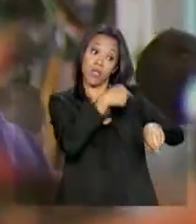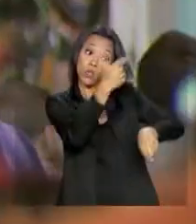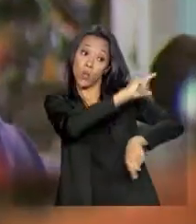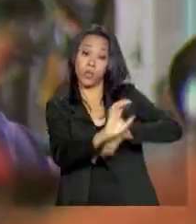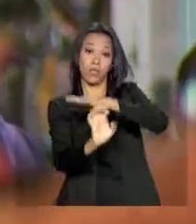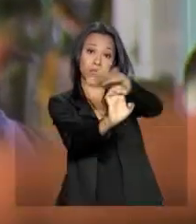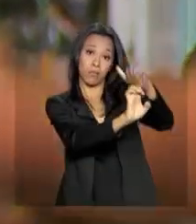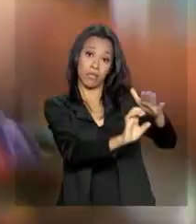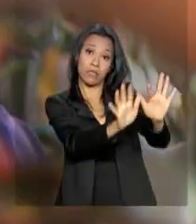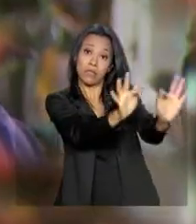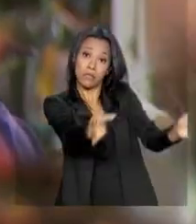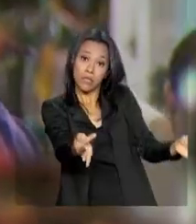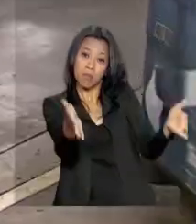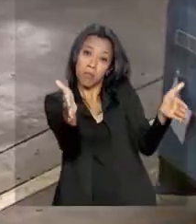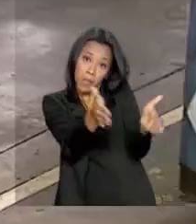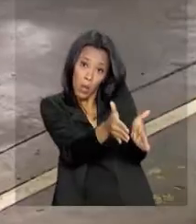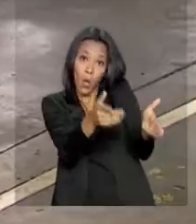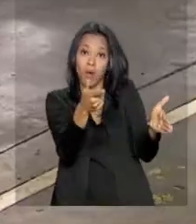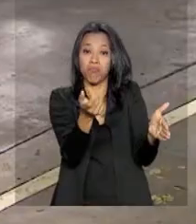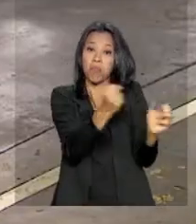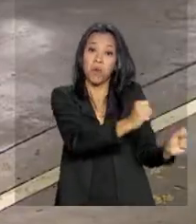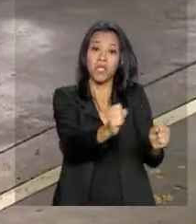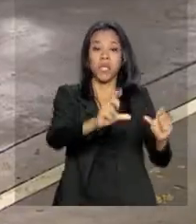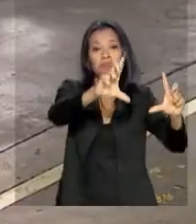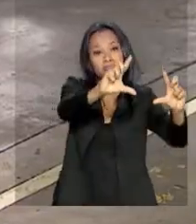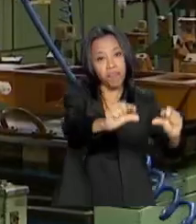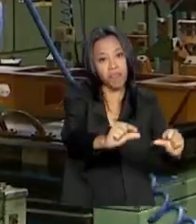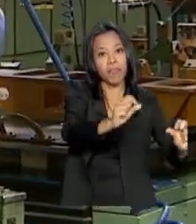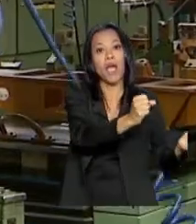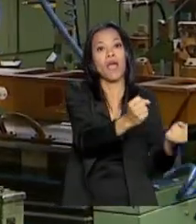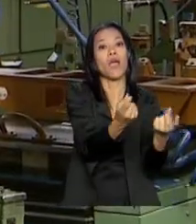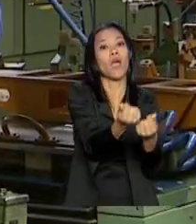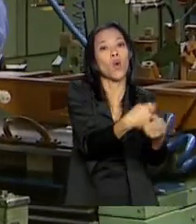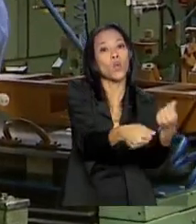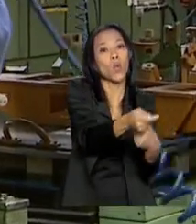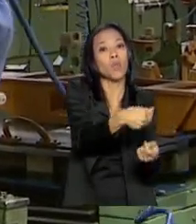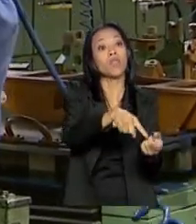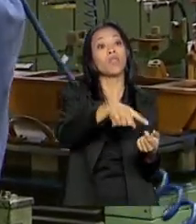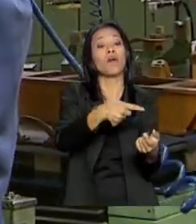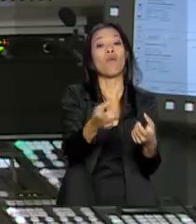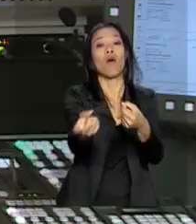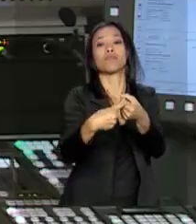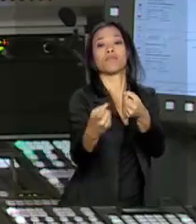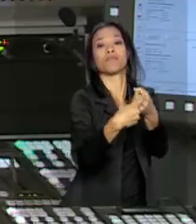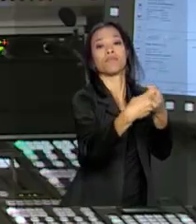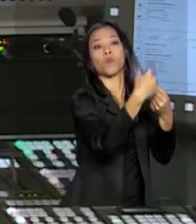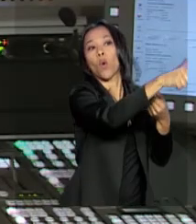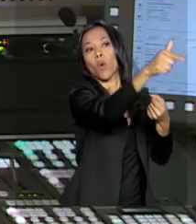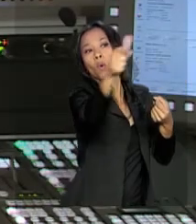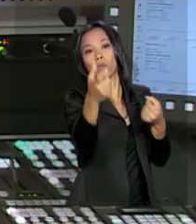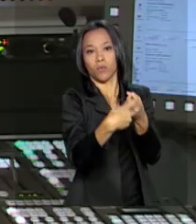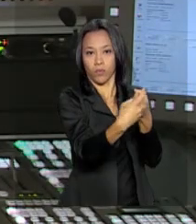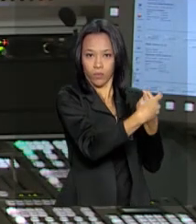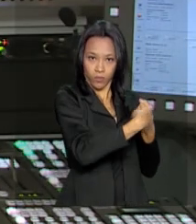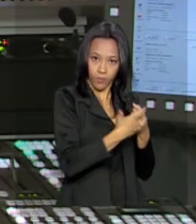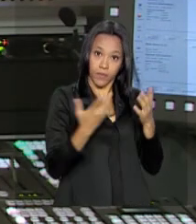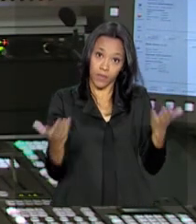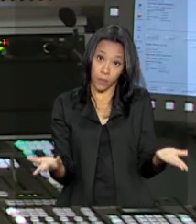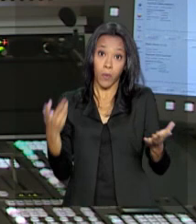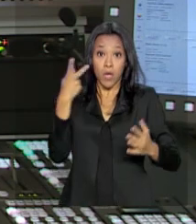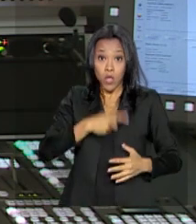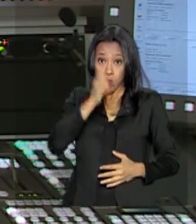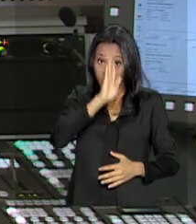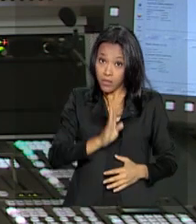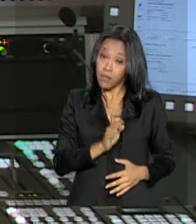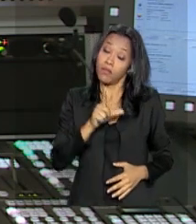empresas, com menos poder econômico, estão diversificando seus fornecedores. Como o Brasil é atingido